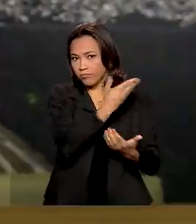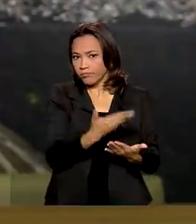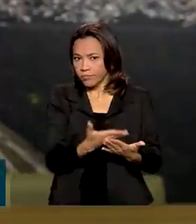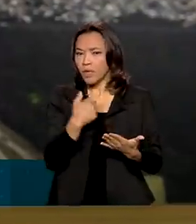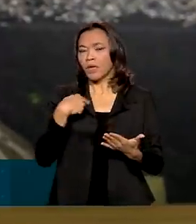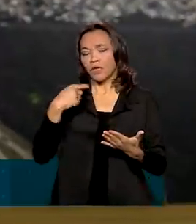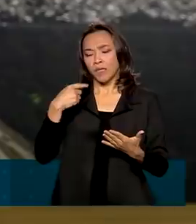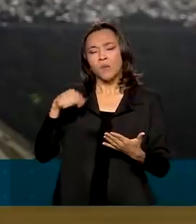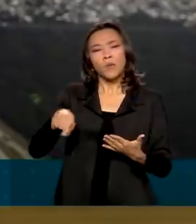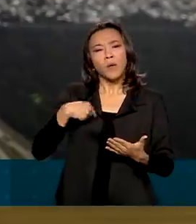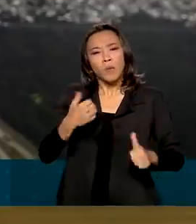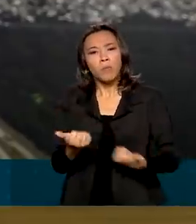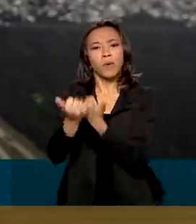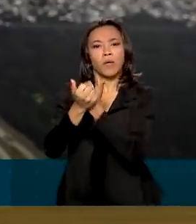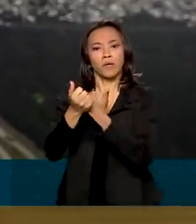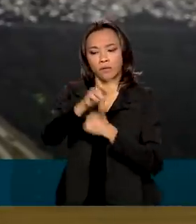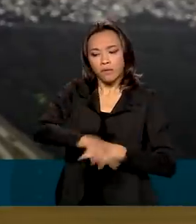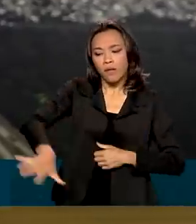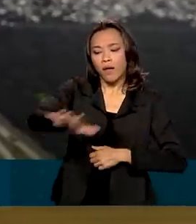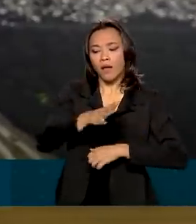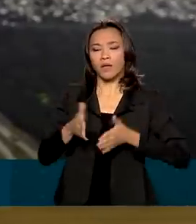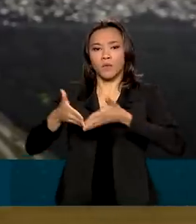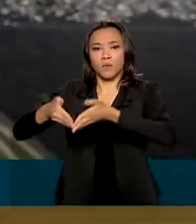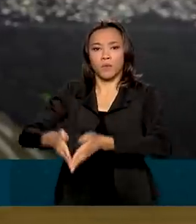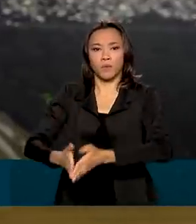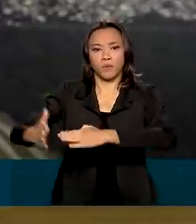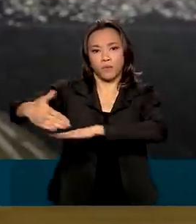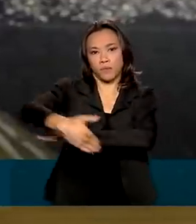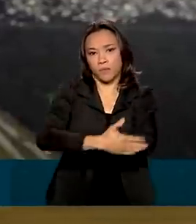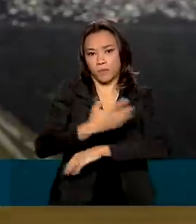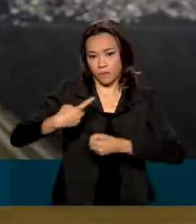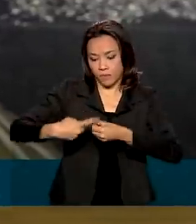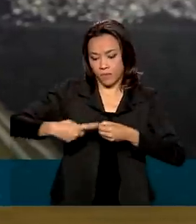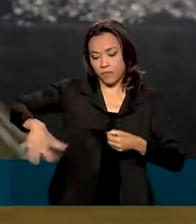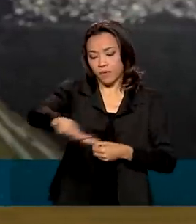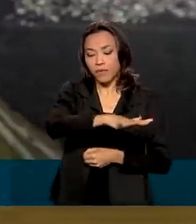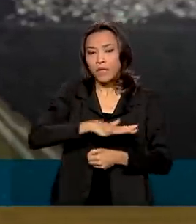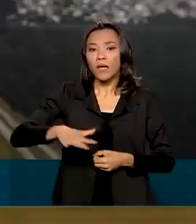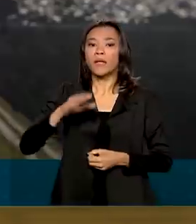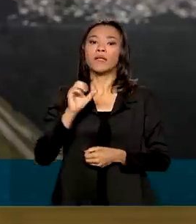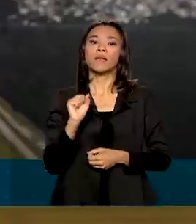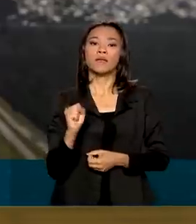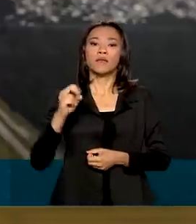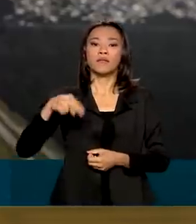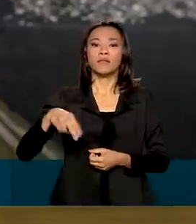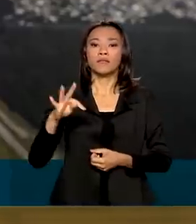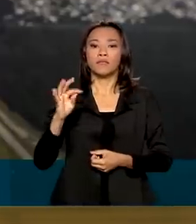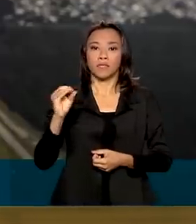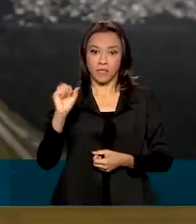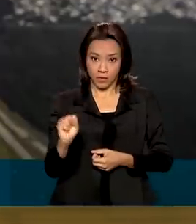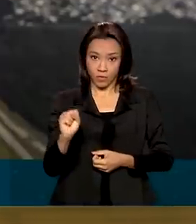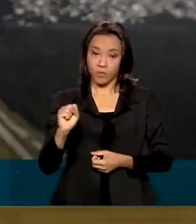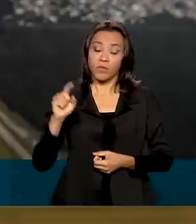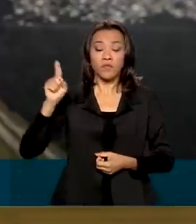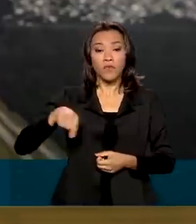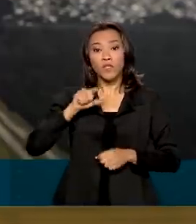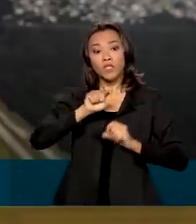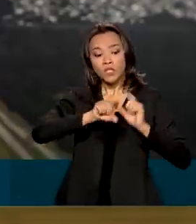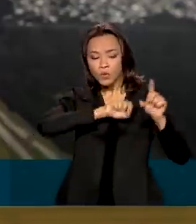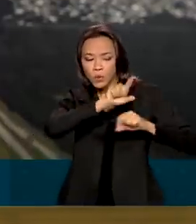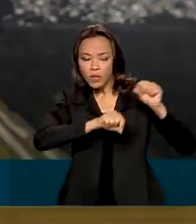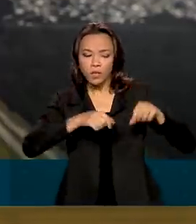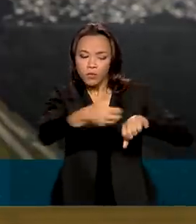Santos. Graças a uma equipe técnica formada por profissionais de mercado, escolhidos a dedo pelo Ministério da Infraestrutura,